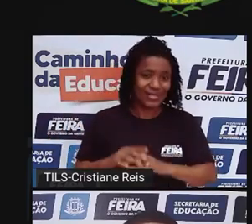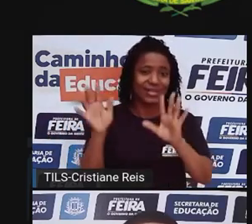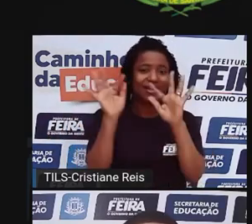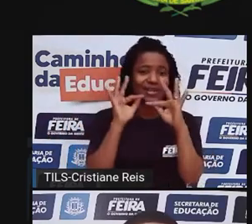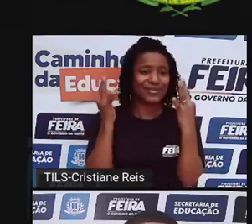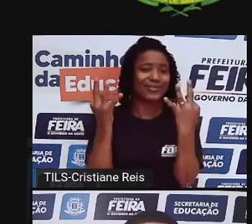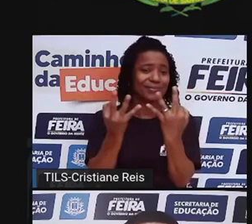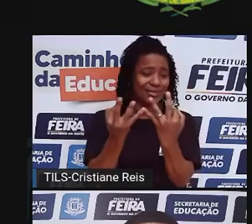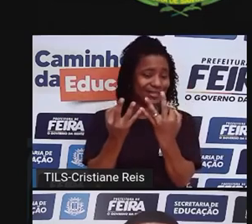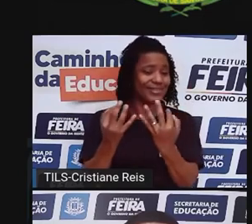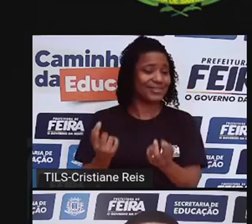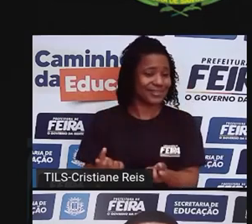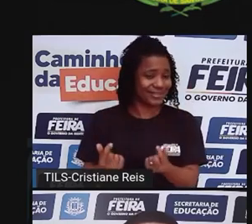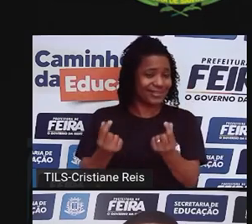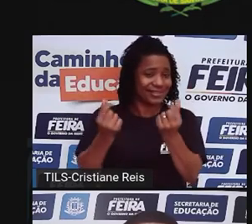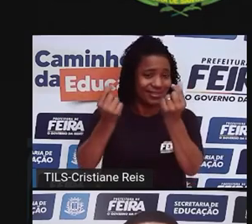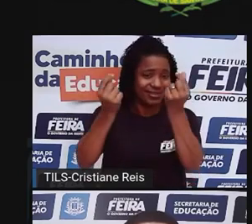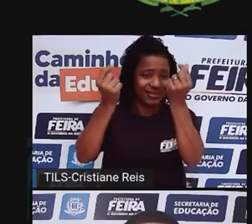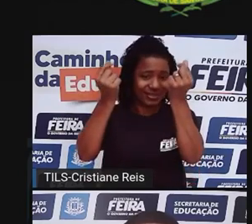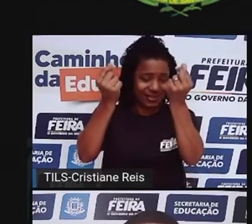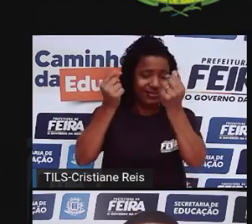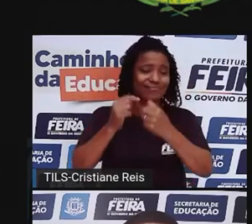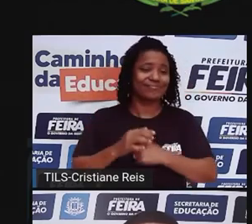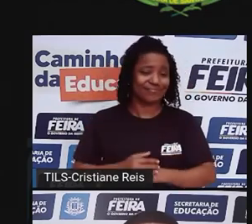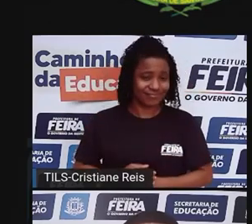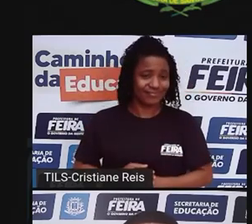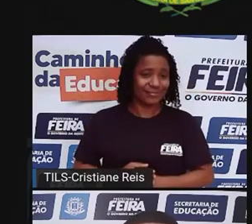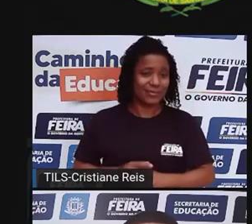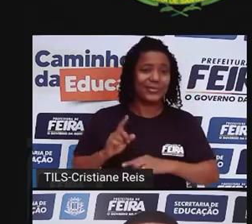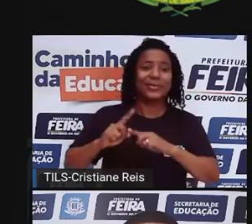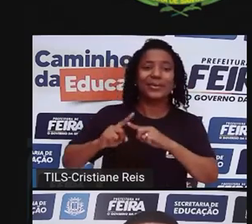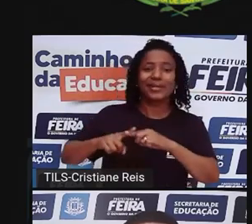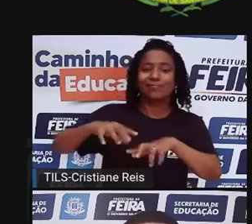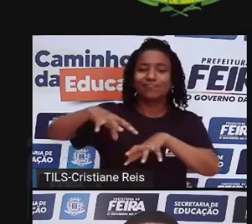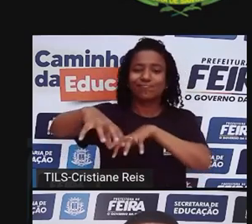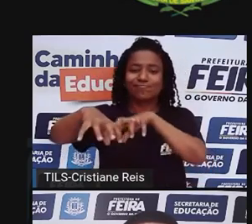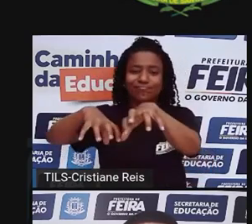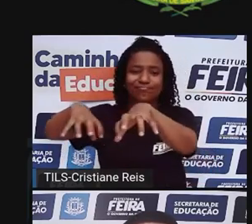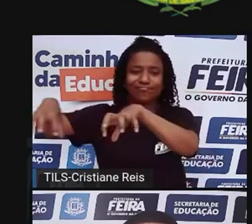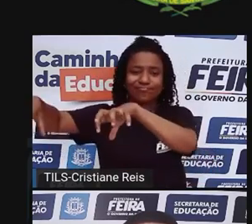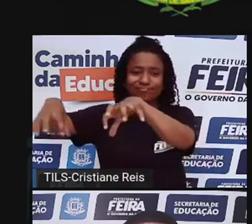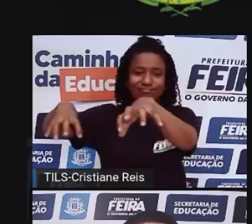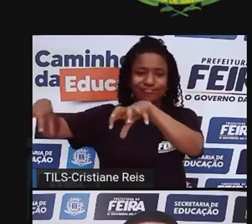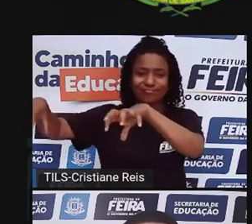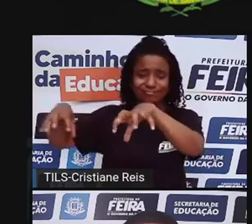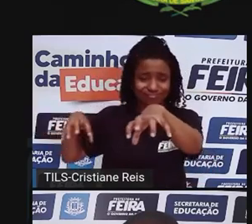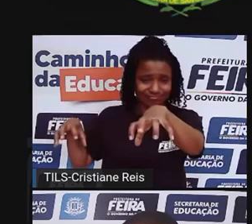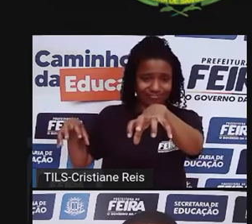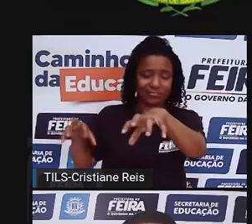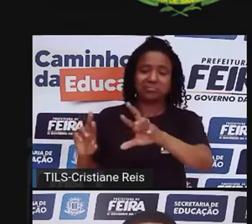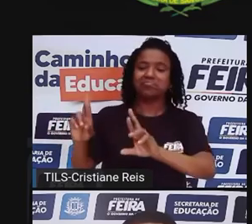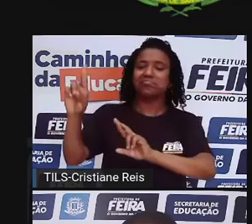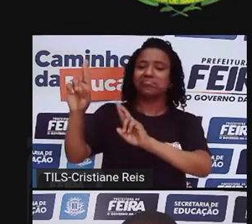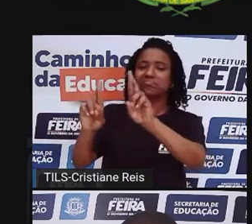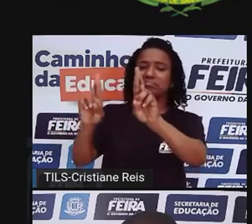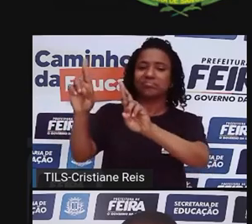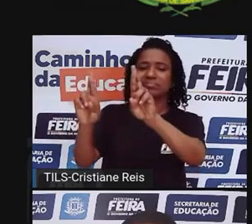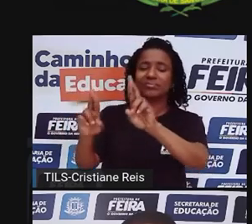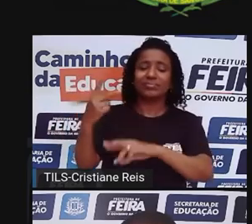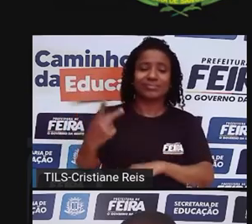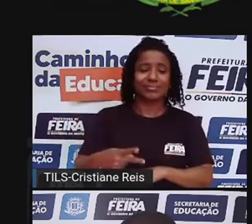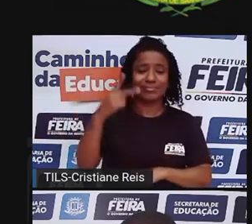são frutos desse processo das capitanias hereditárias, que estão até hoje fatiando o território brasileiro,